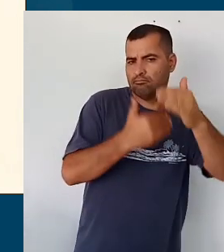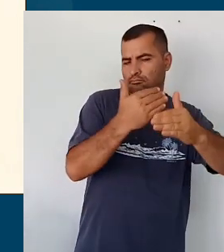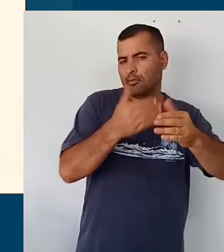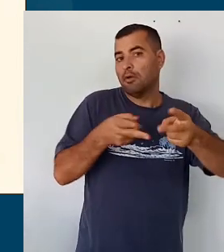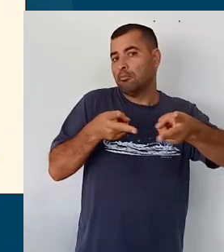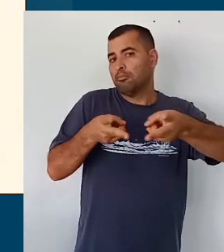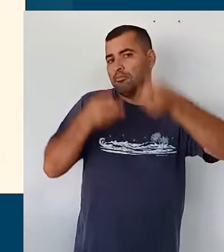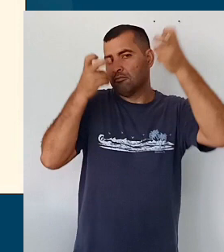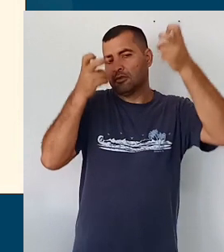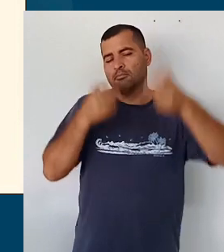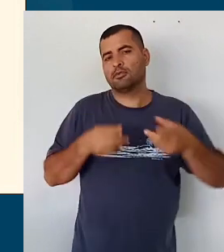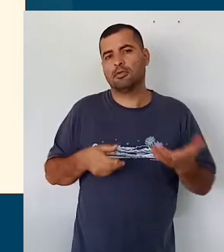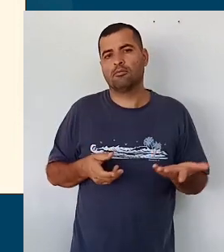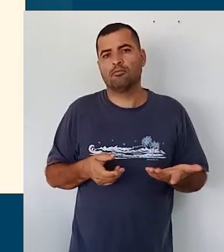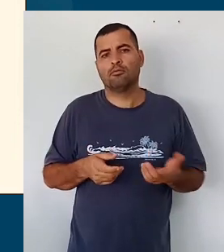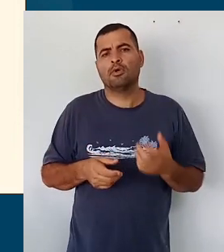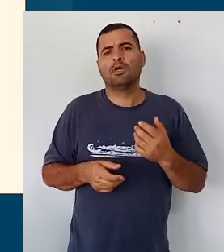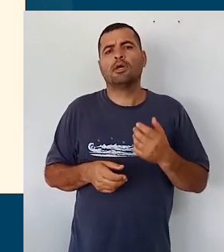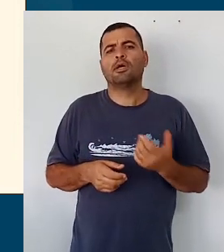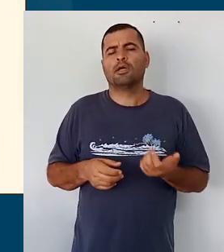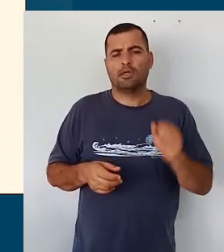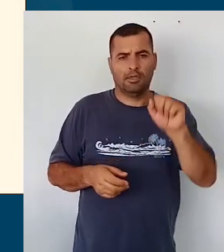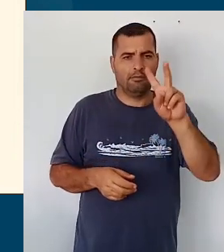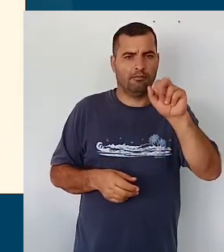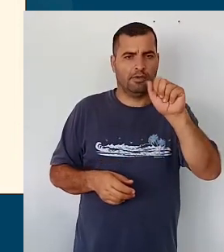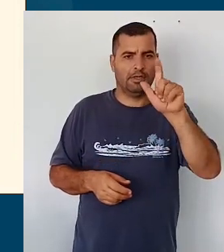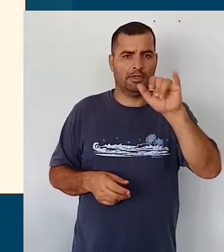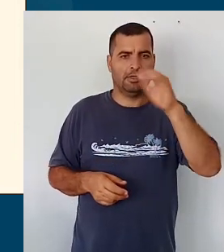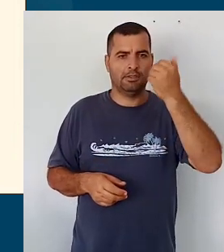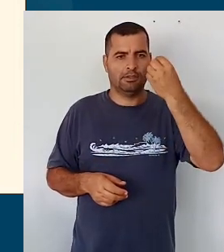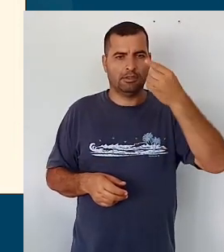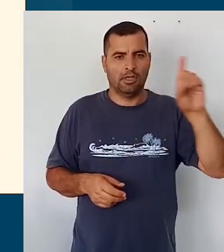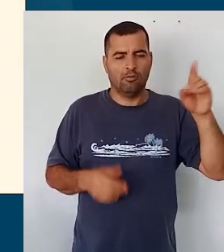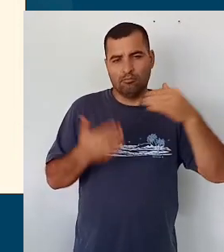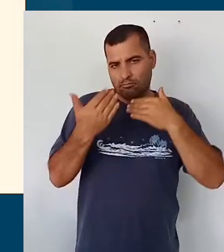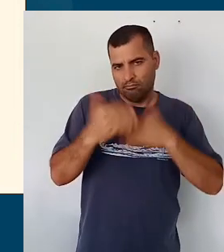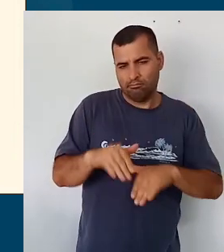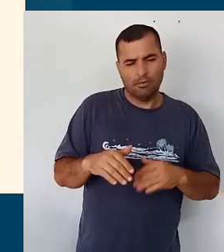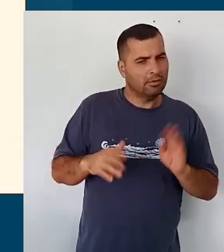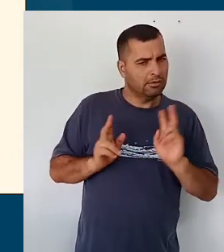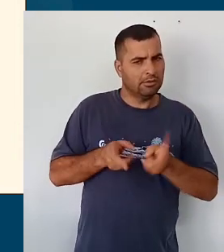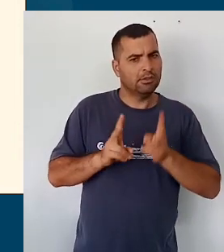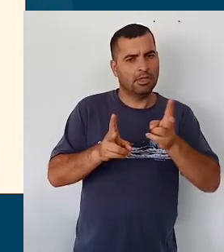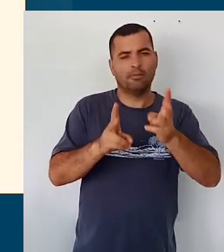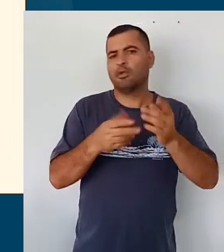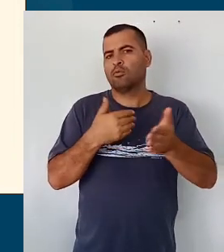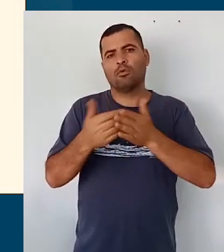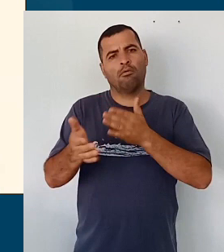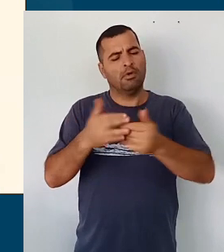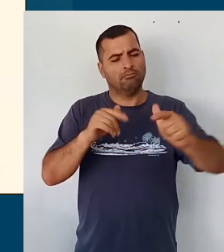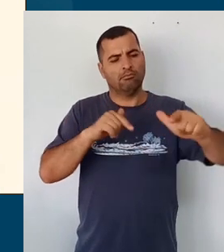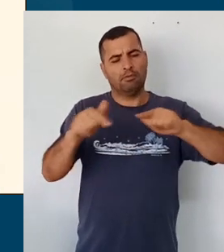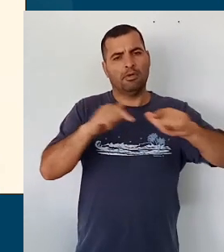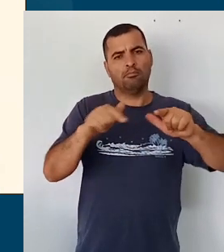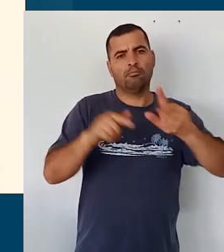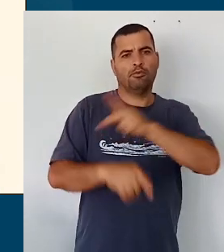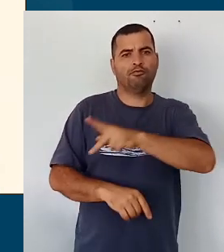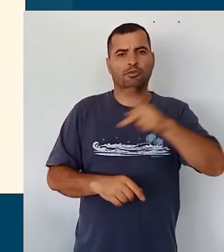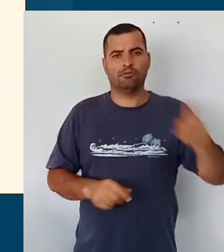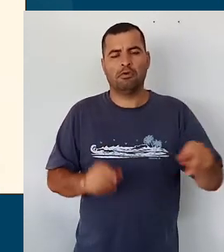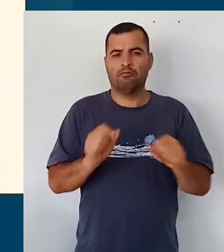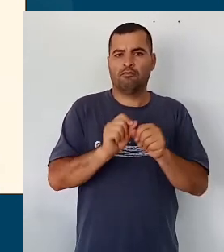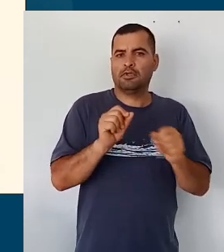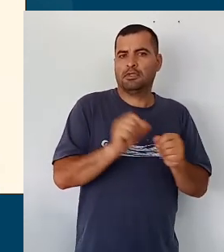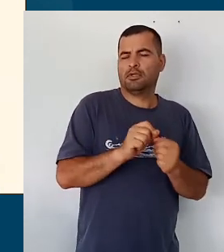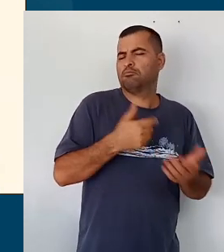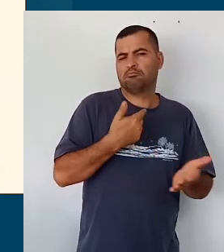essa percepção do que é a avaliação esteja presente em todos eles, em qualquer trabalho que o professor vai fazer,